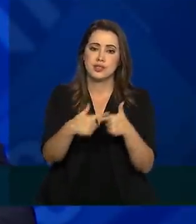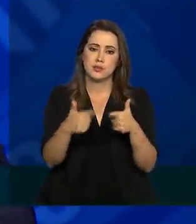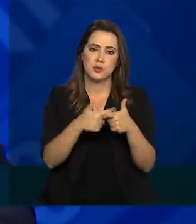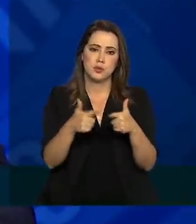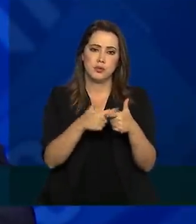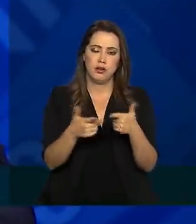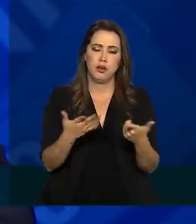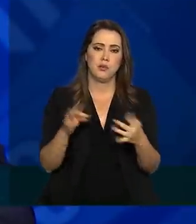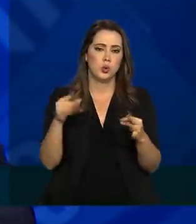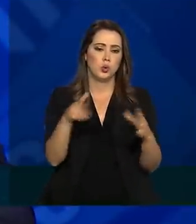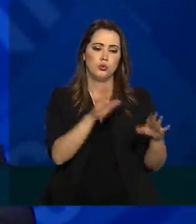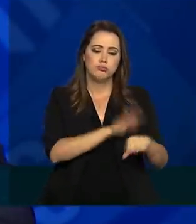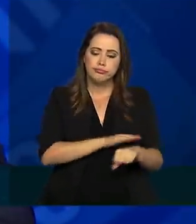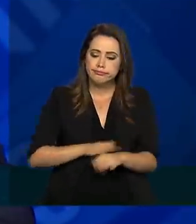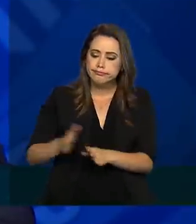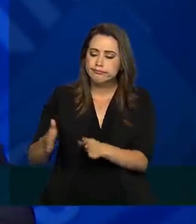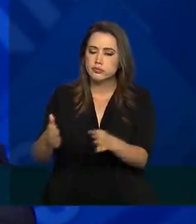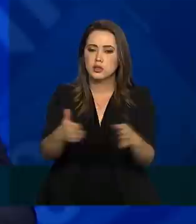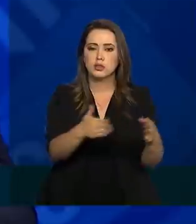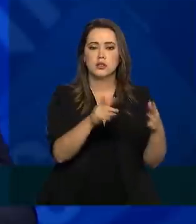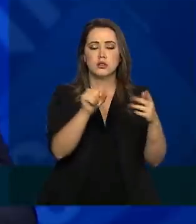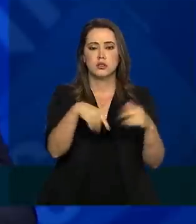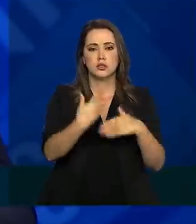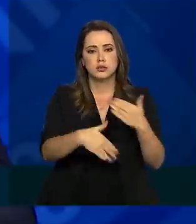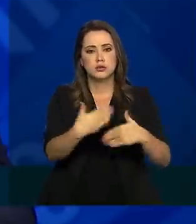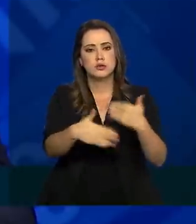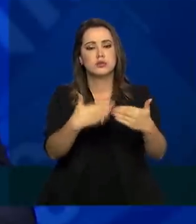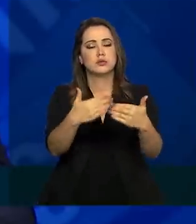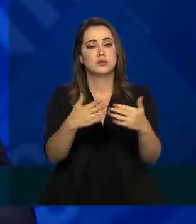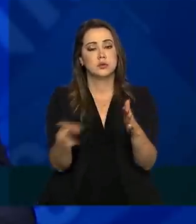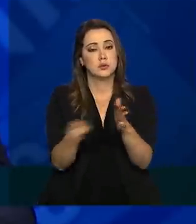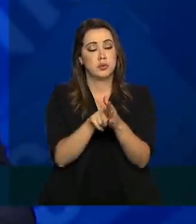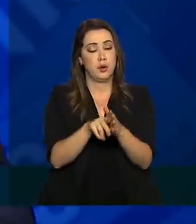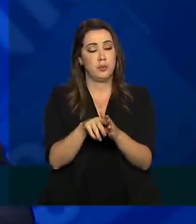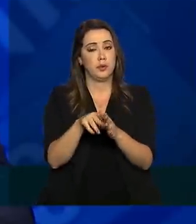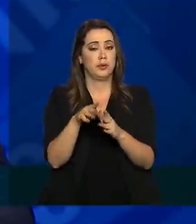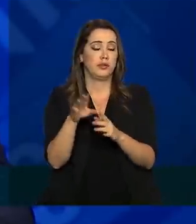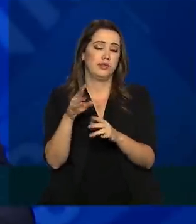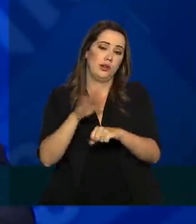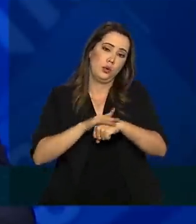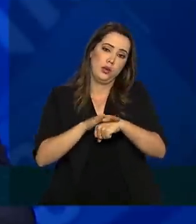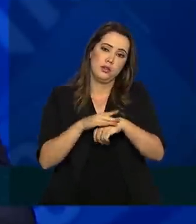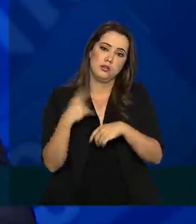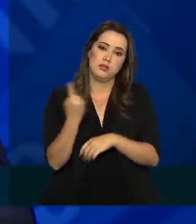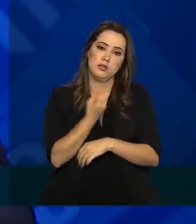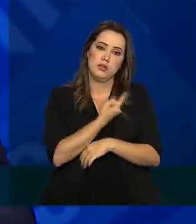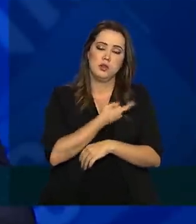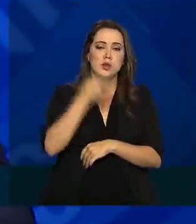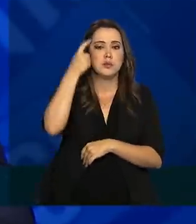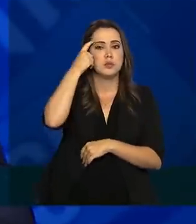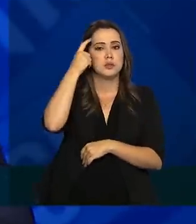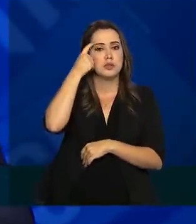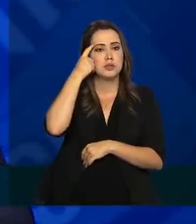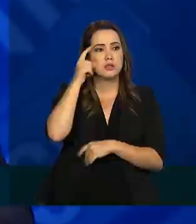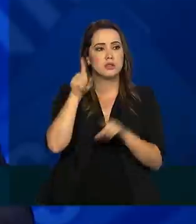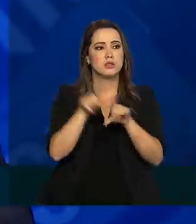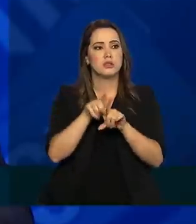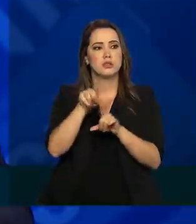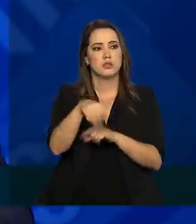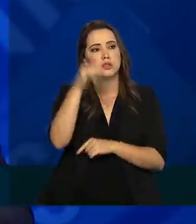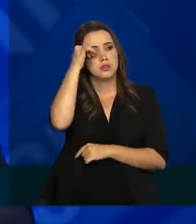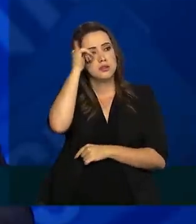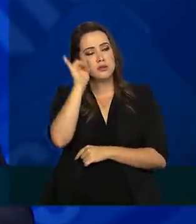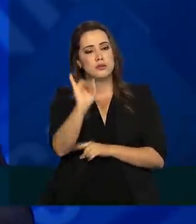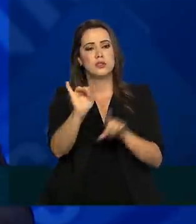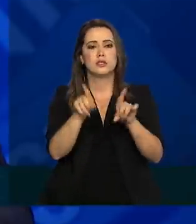fases de desenvolvimento do processo, da história natural da doença. Então, estamos pensando na questão de prevenção,